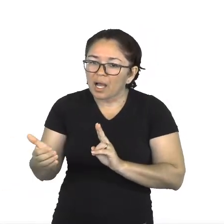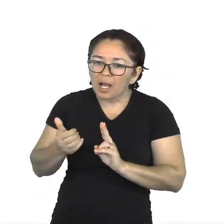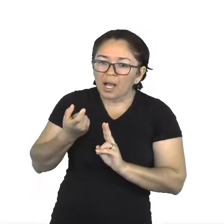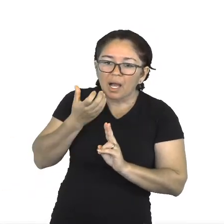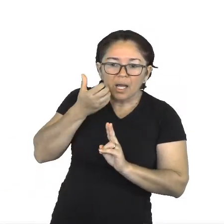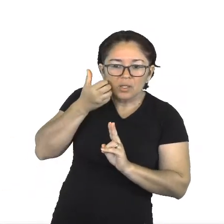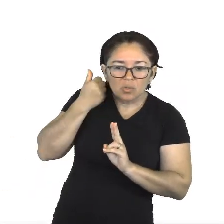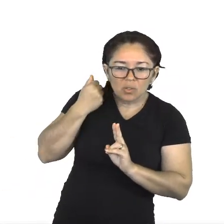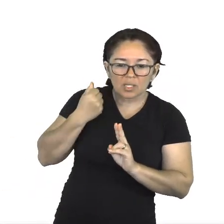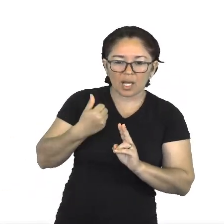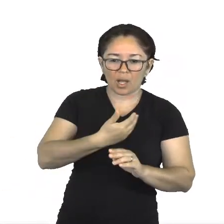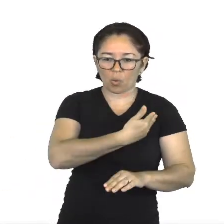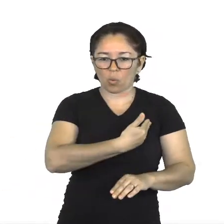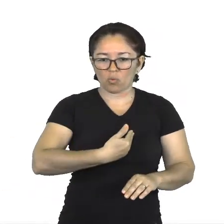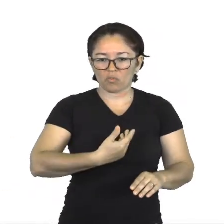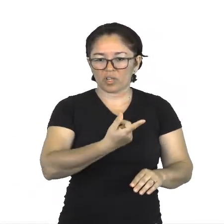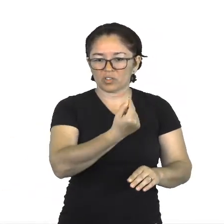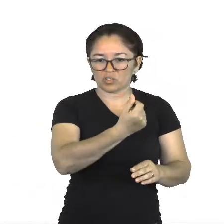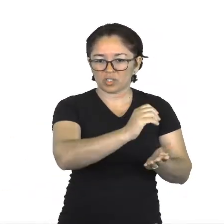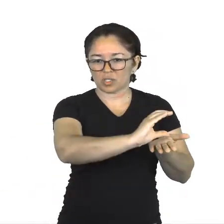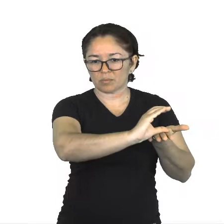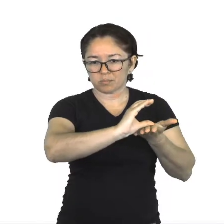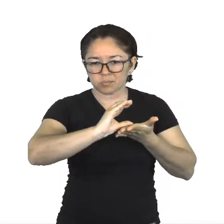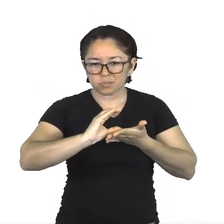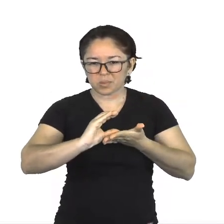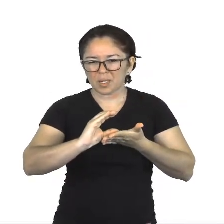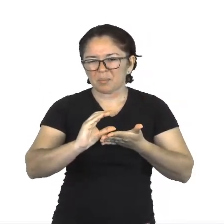família ainda passava por dificuldades.